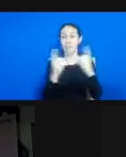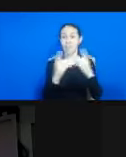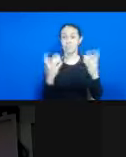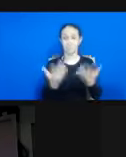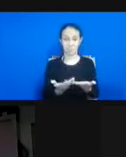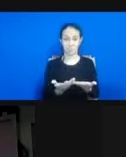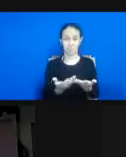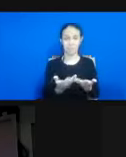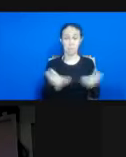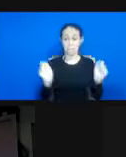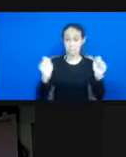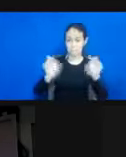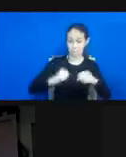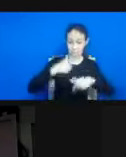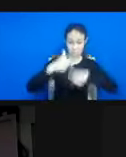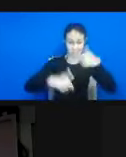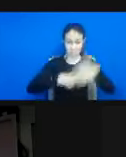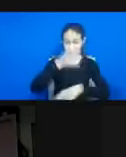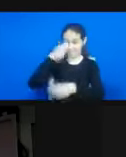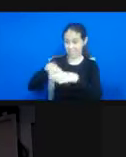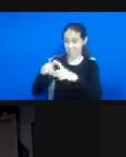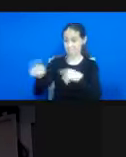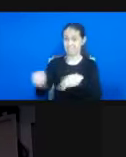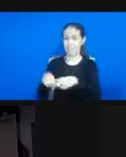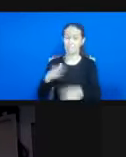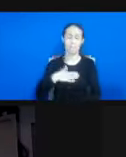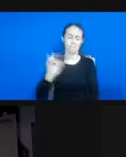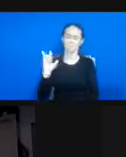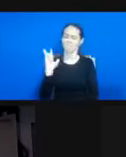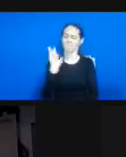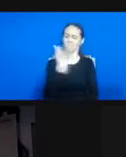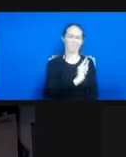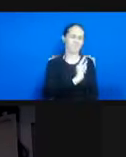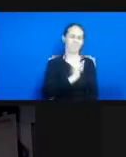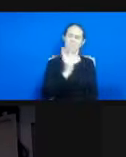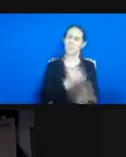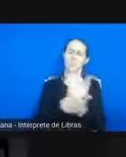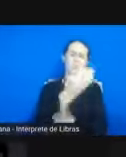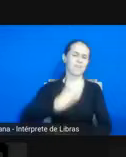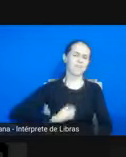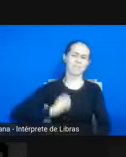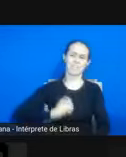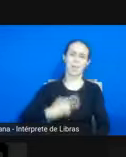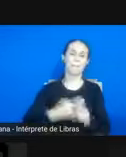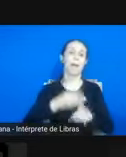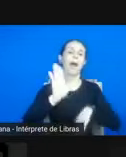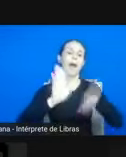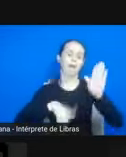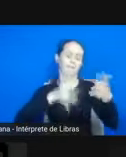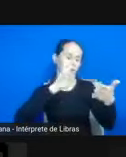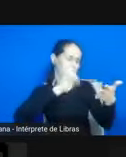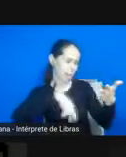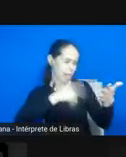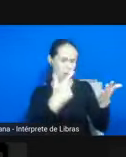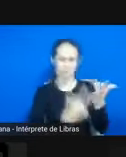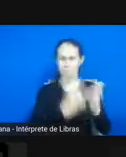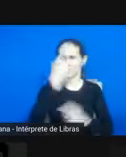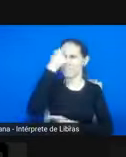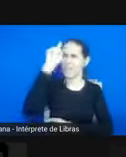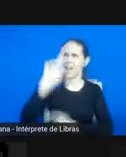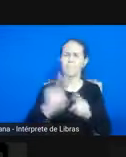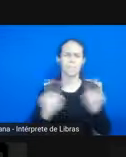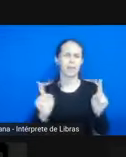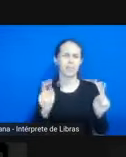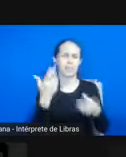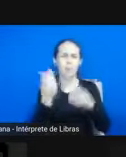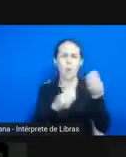possibilidade de trabalhar em sala de aula, que para mim ganha meu amor eterno. Por isso, porque muitas vezes a gente lê o livro, a gente tem ideia, mas a gente não tem tempo para sentar e